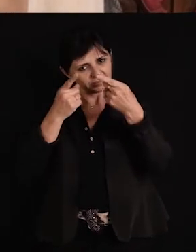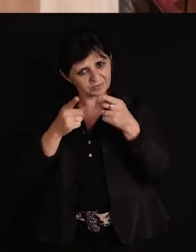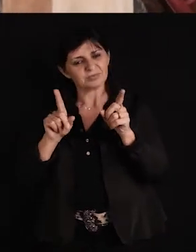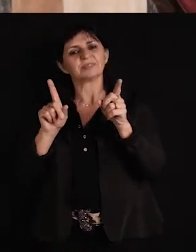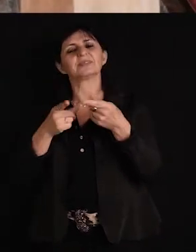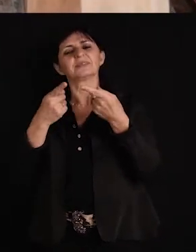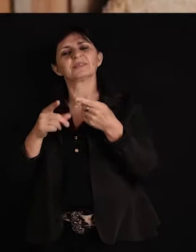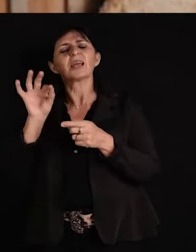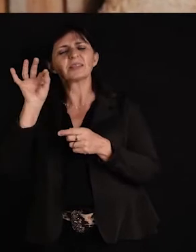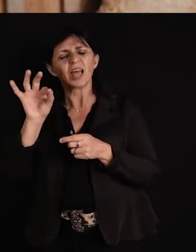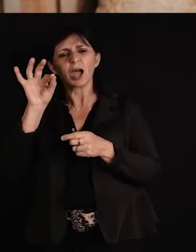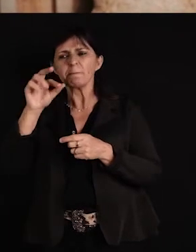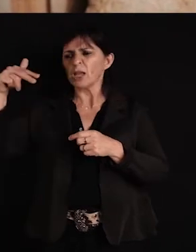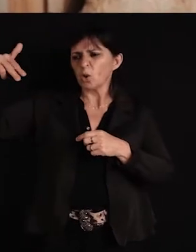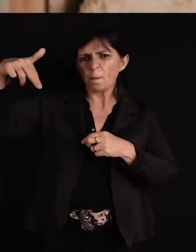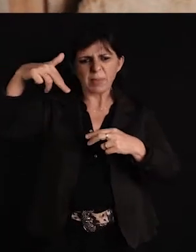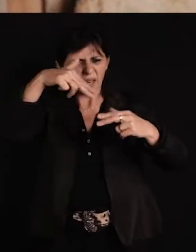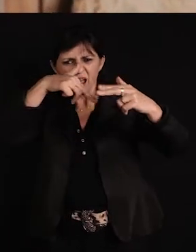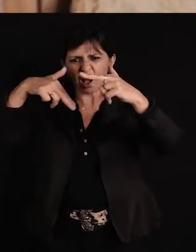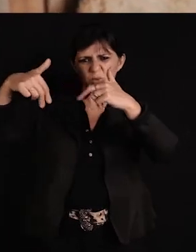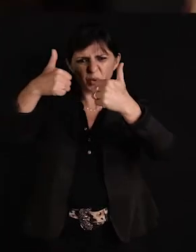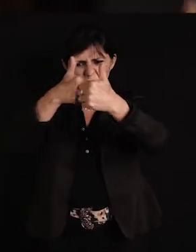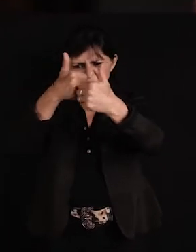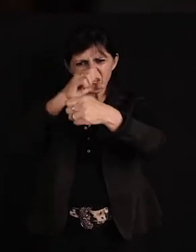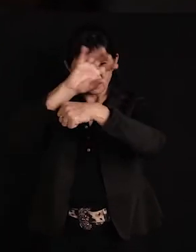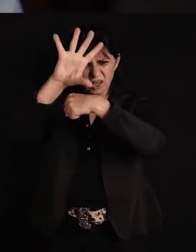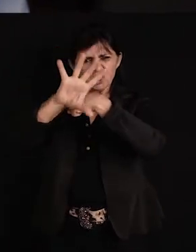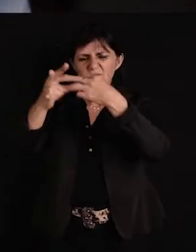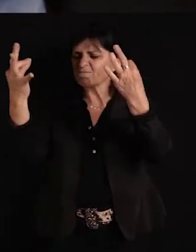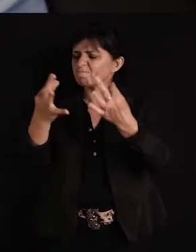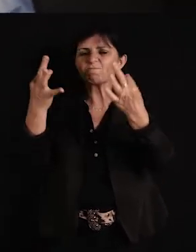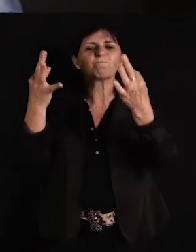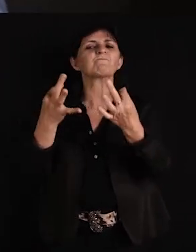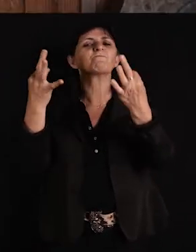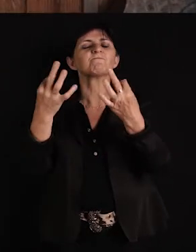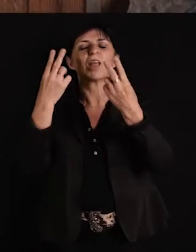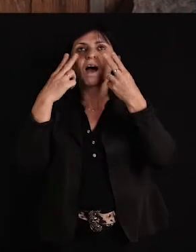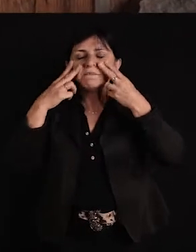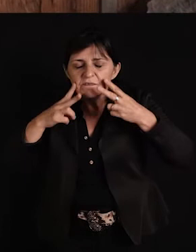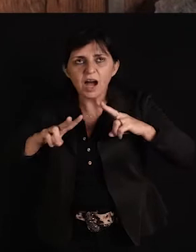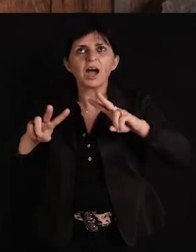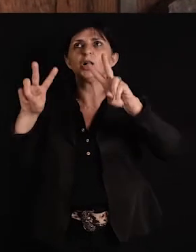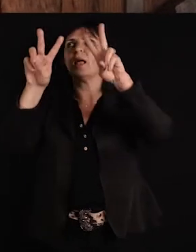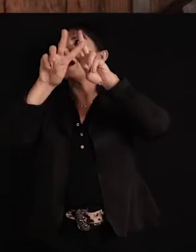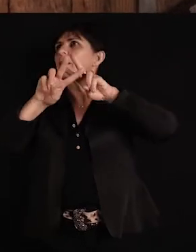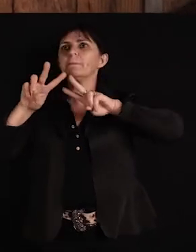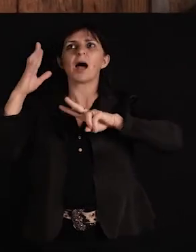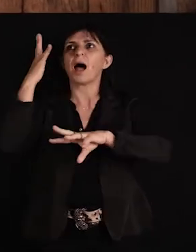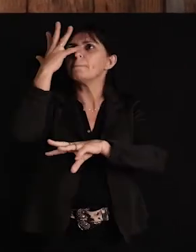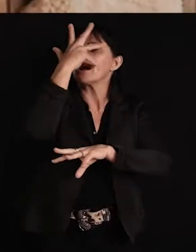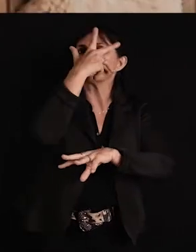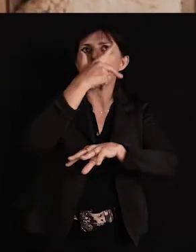Quem passar pelo Planalto com certeza, a olhar